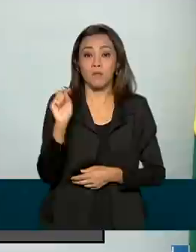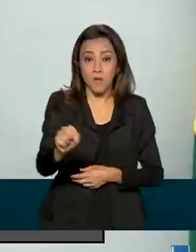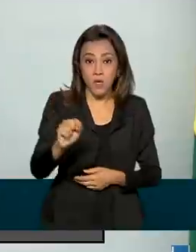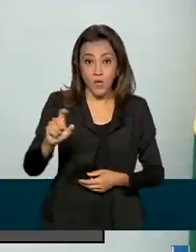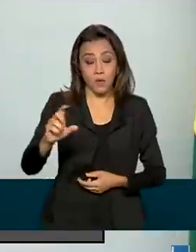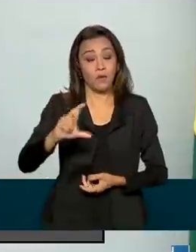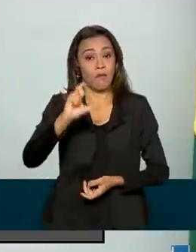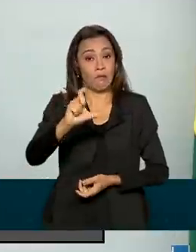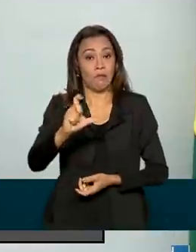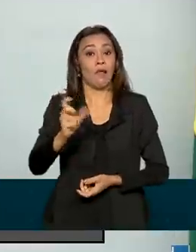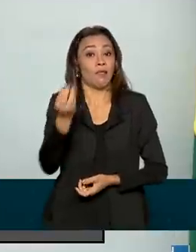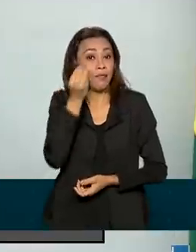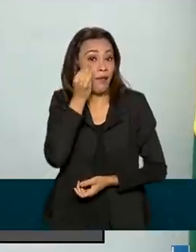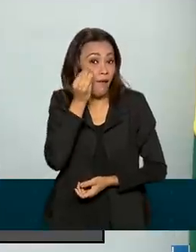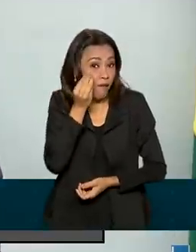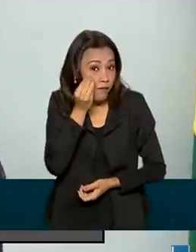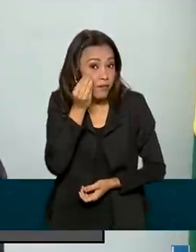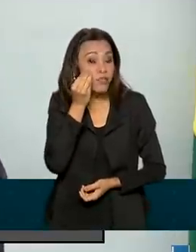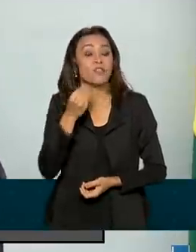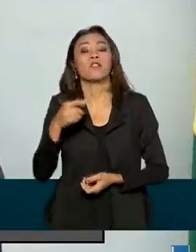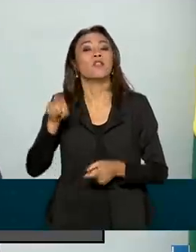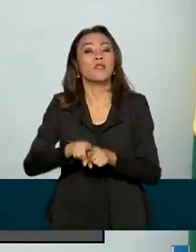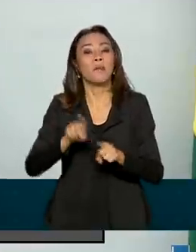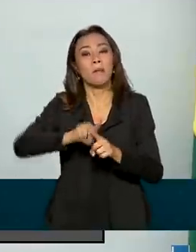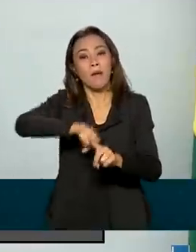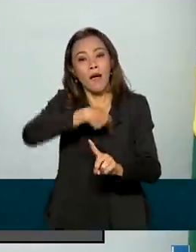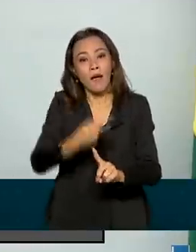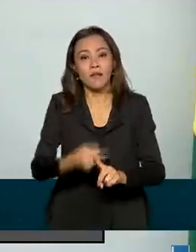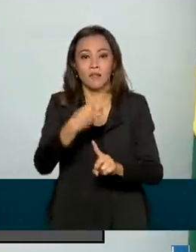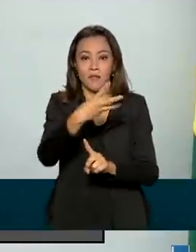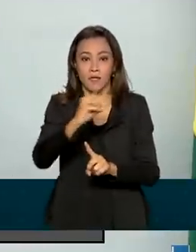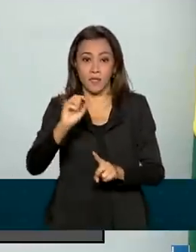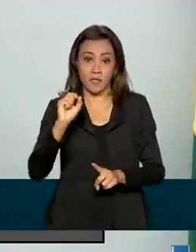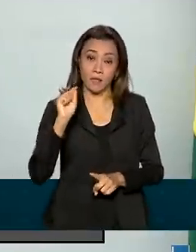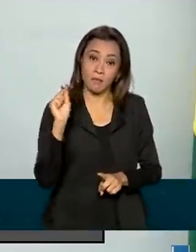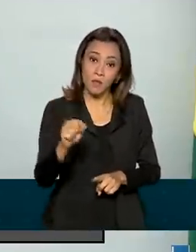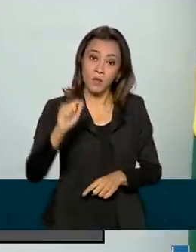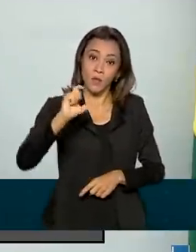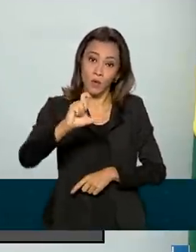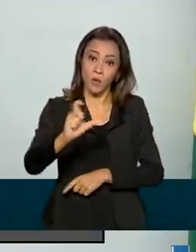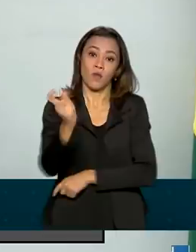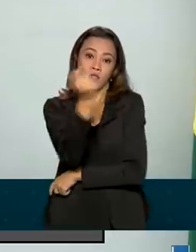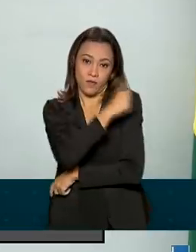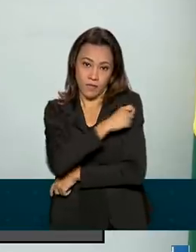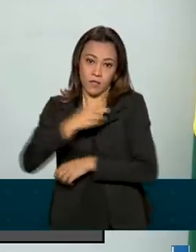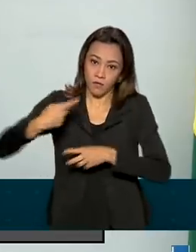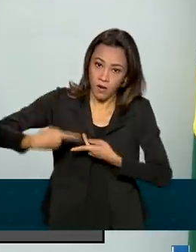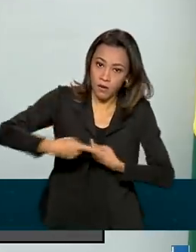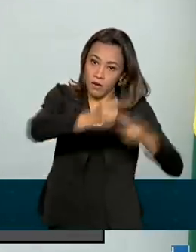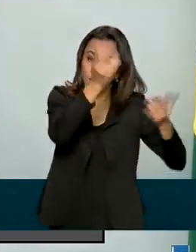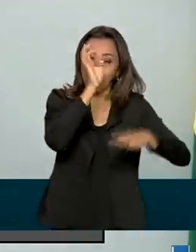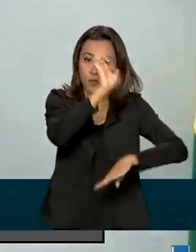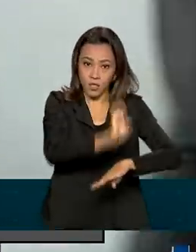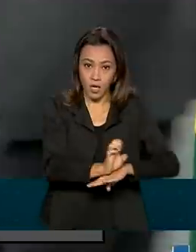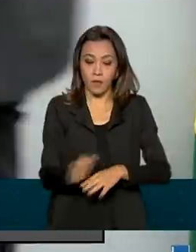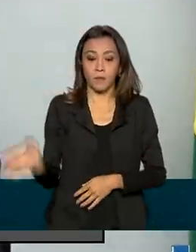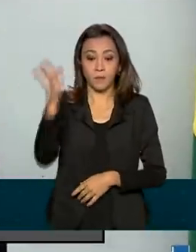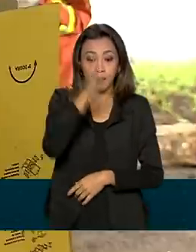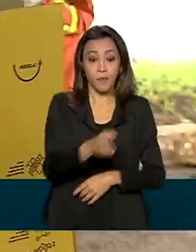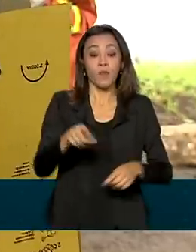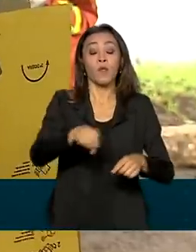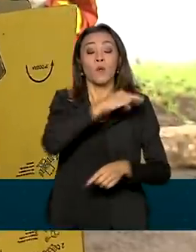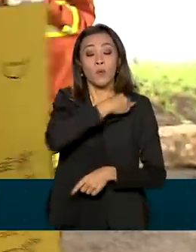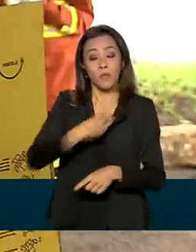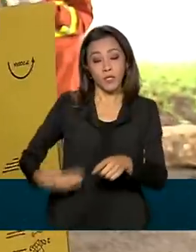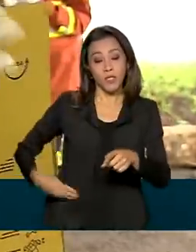do PNI, mais 300 mil doses de vacinas. O ministro anunciou o lançamento para esta quinta-feira